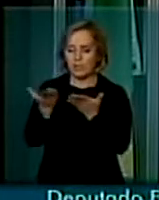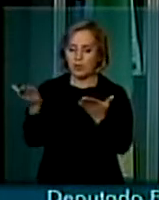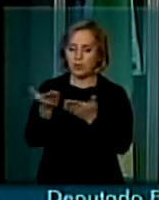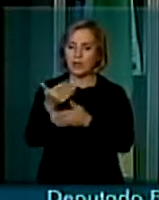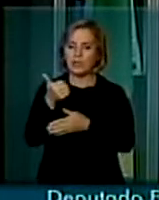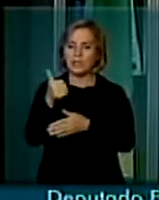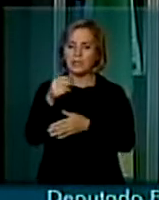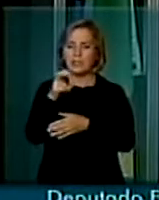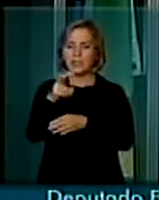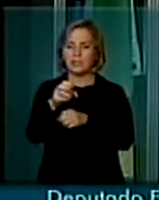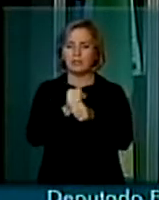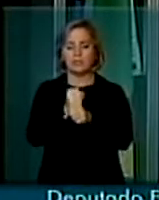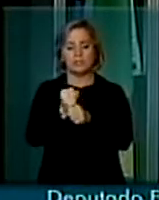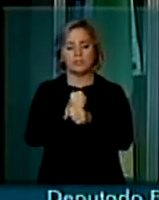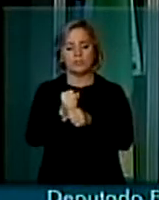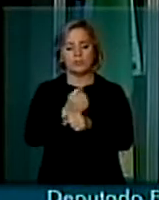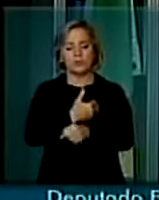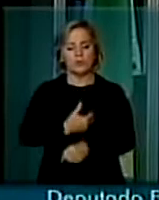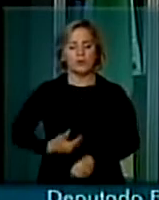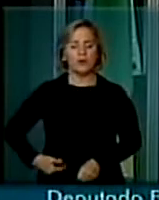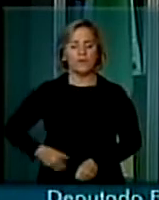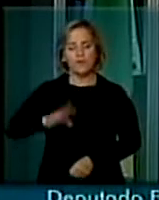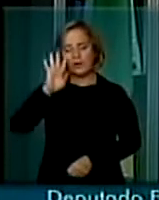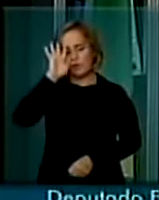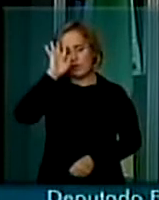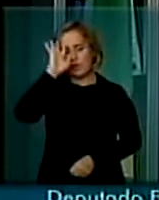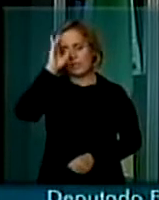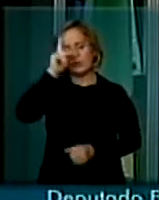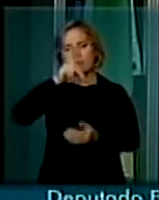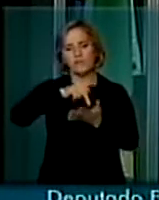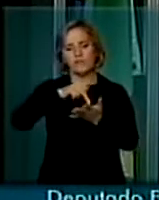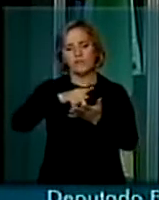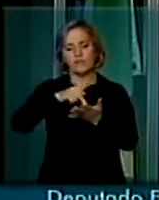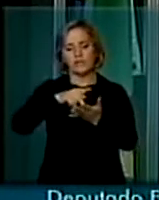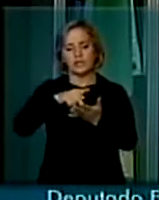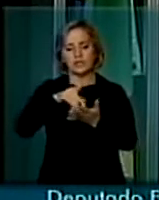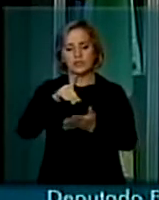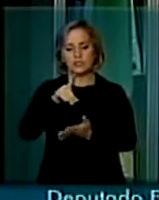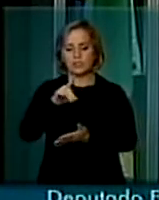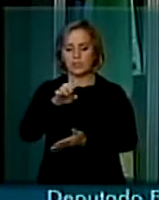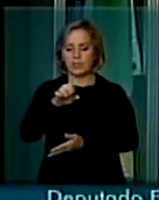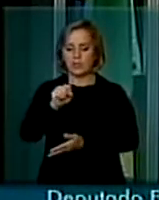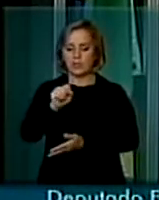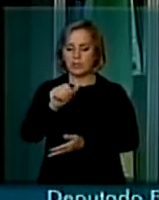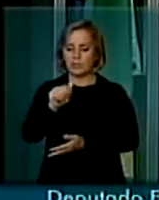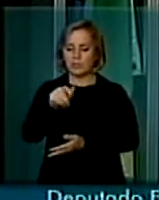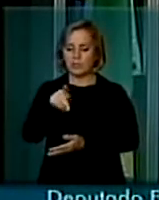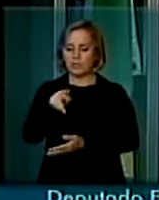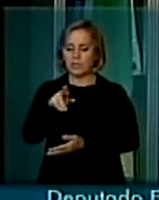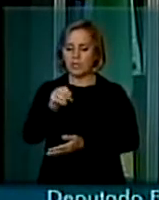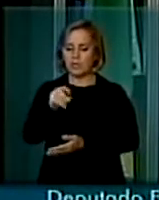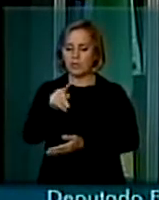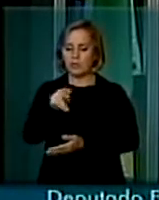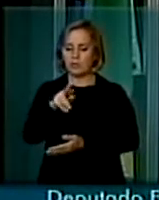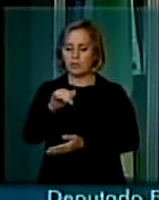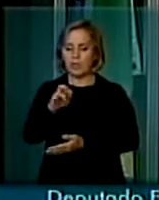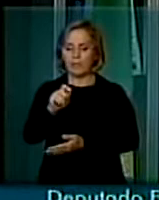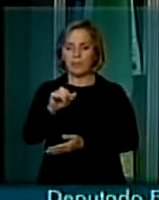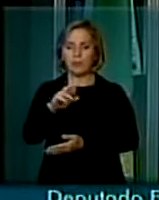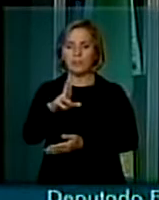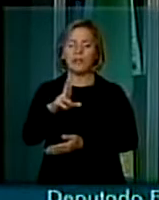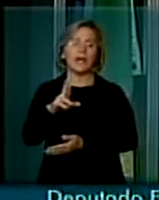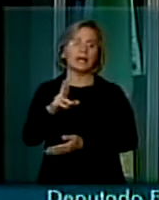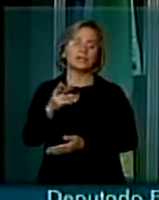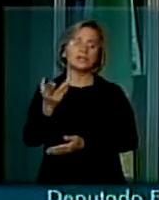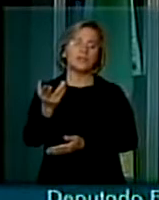governo resolveu desapropriar a fazenda Santelina. Fazenda essa que não tem mais um